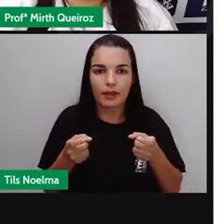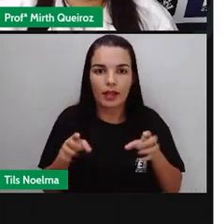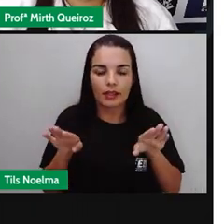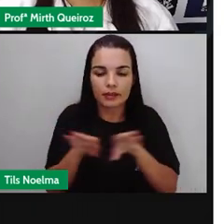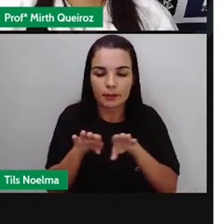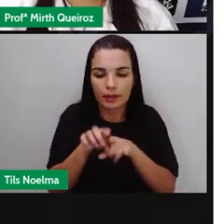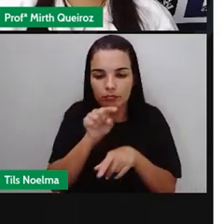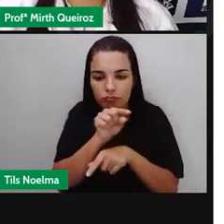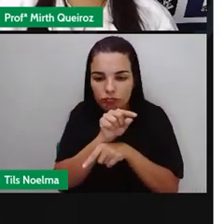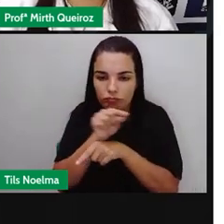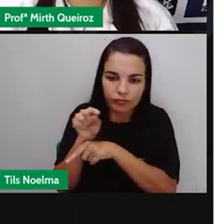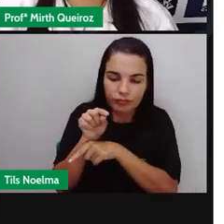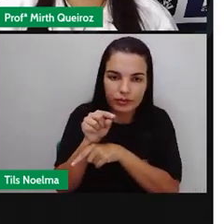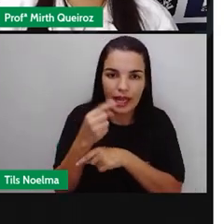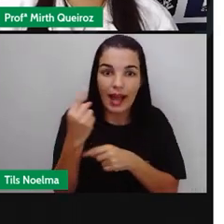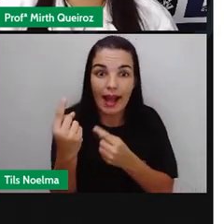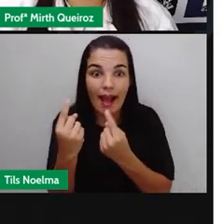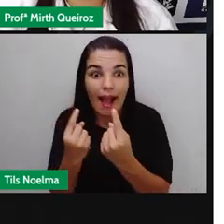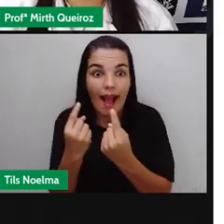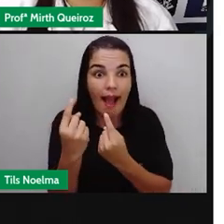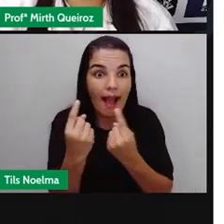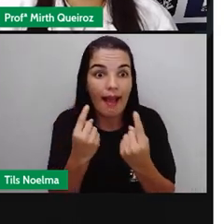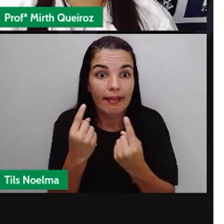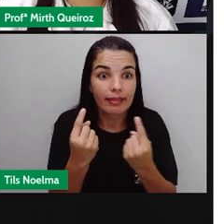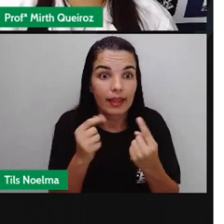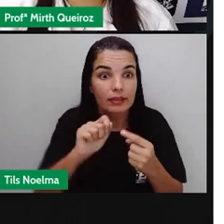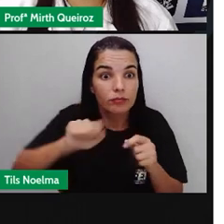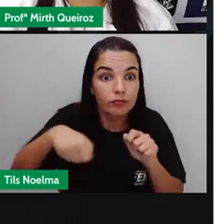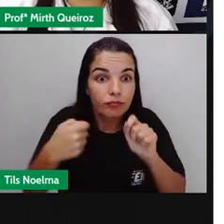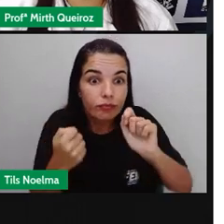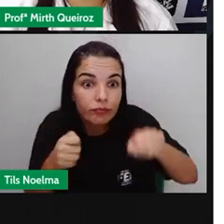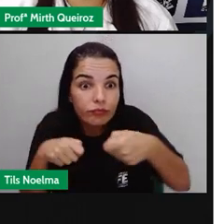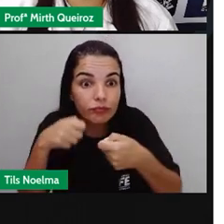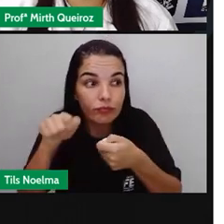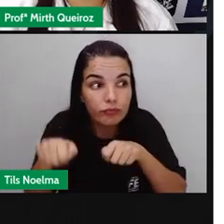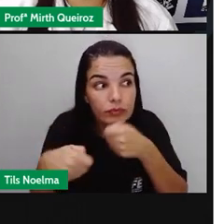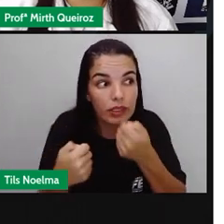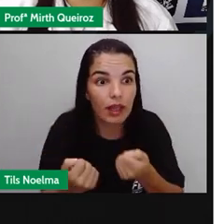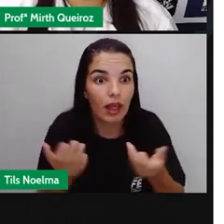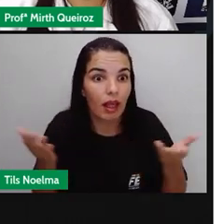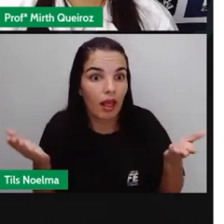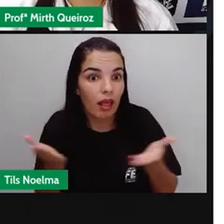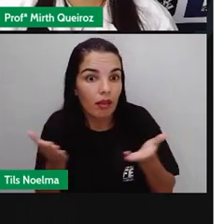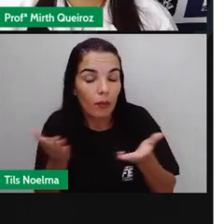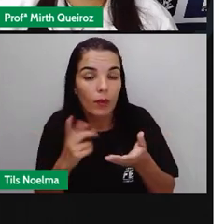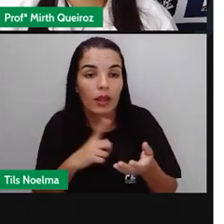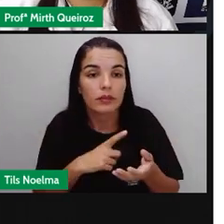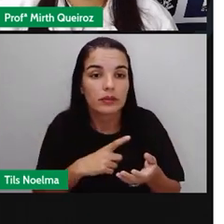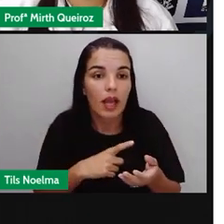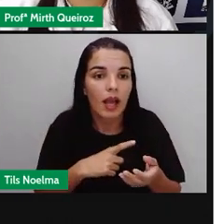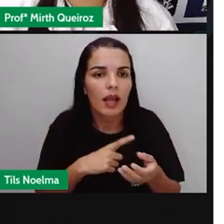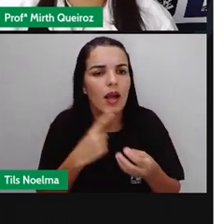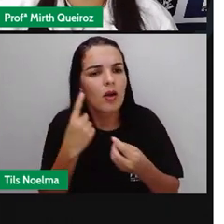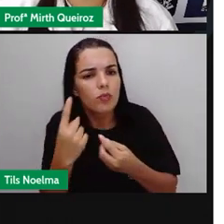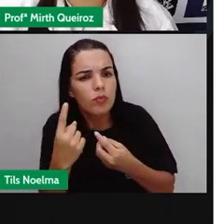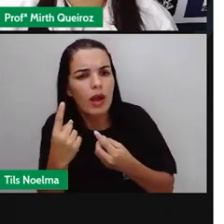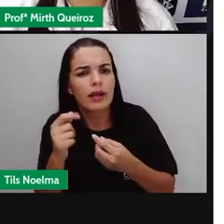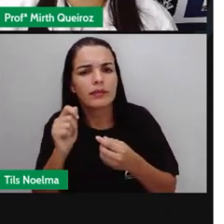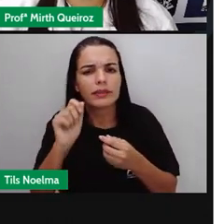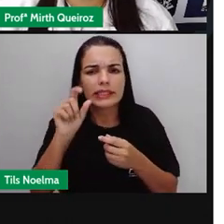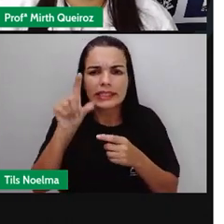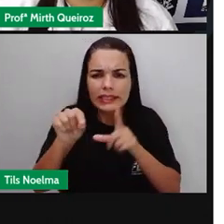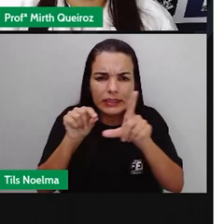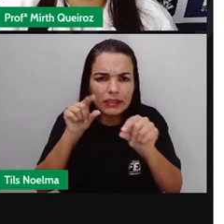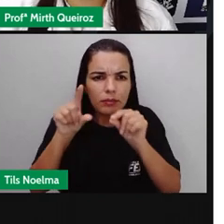o travessão. Cada tipo de pontuação, cada sinal de pontuação, tem uma função específica